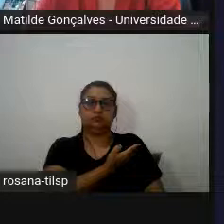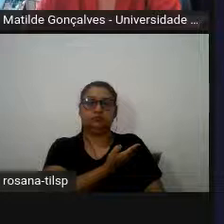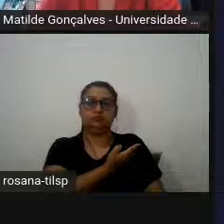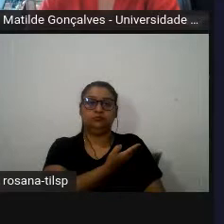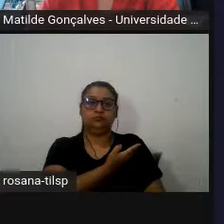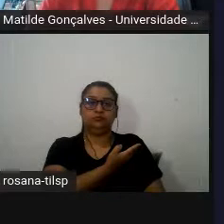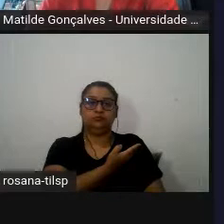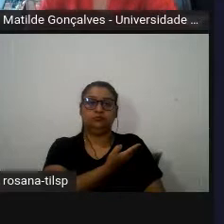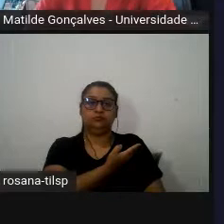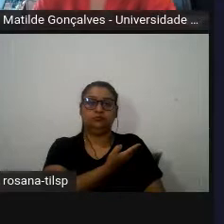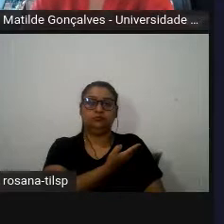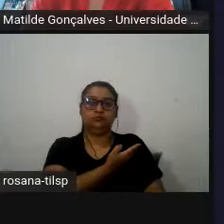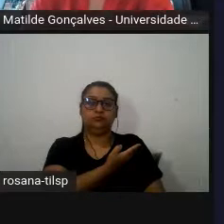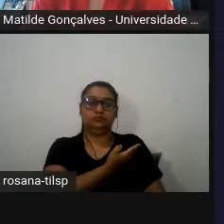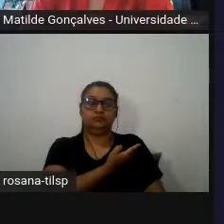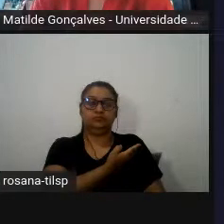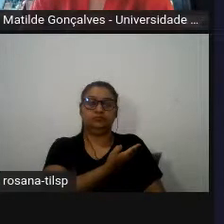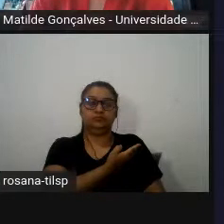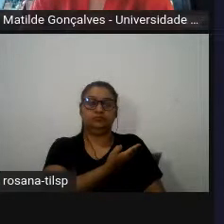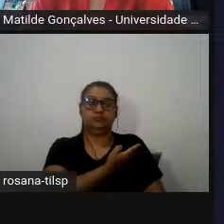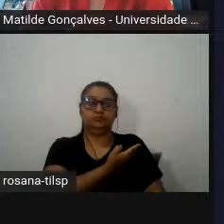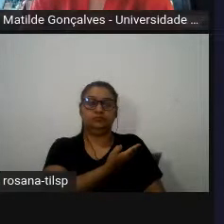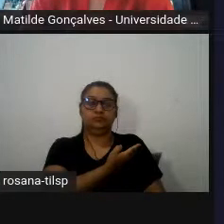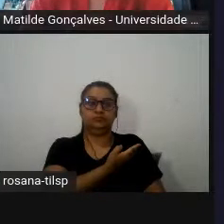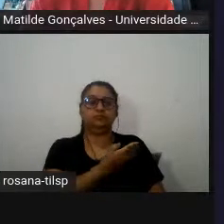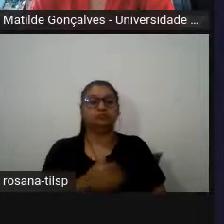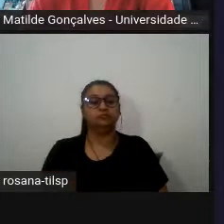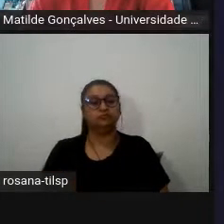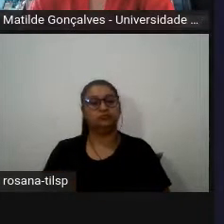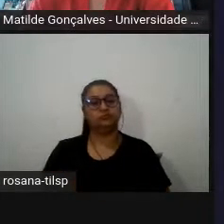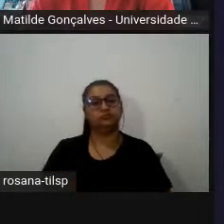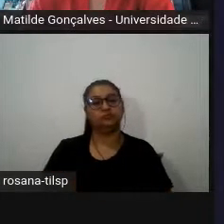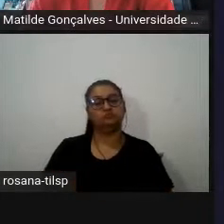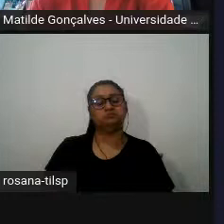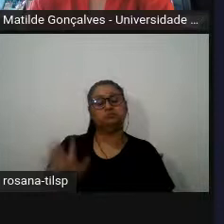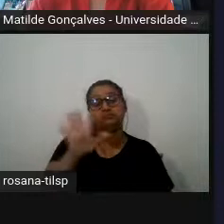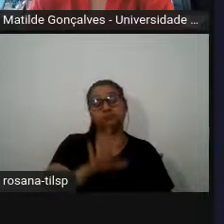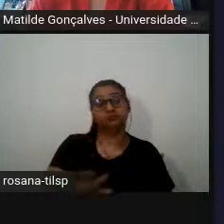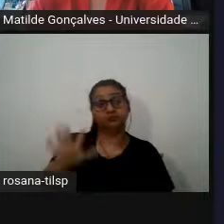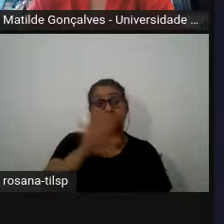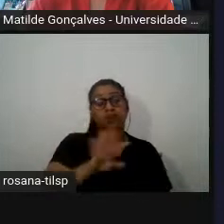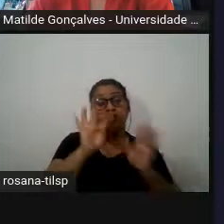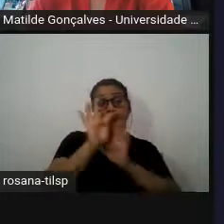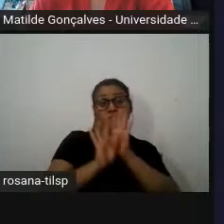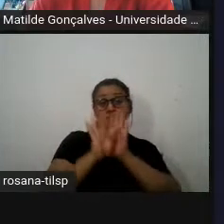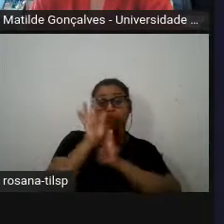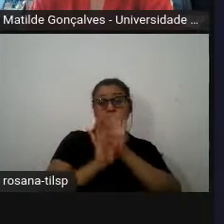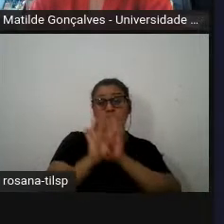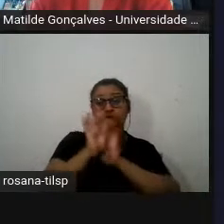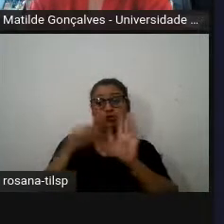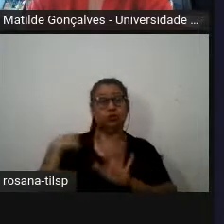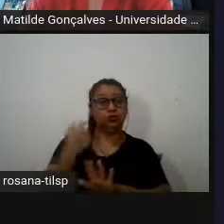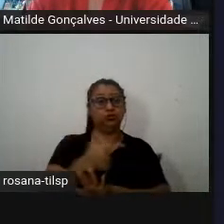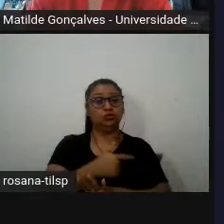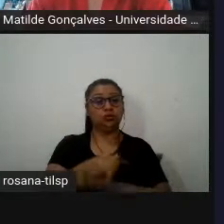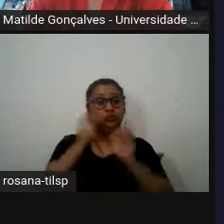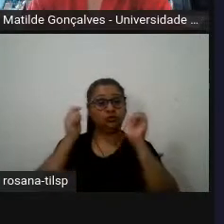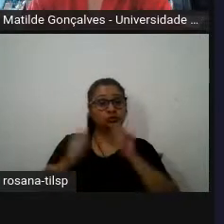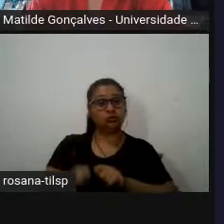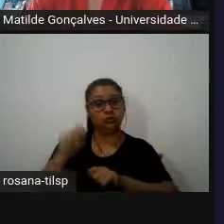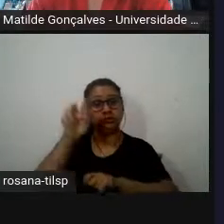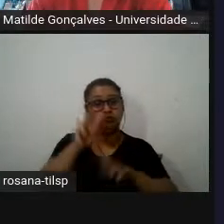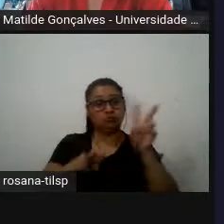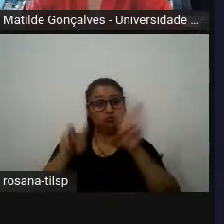em termos de de unidades textuais o que nós conseguimos ver ler é